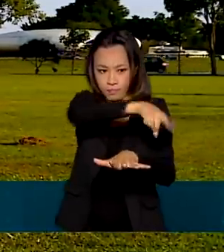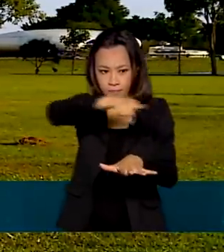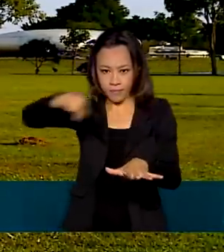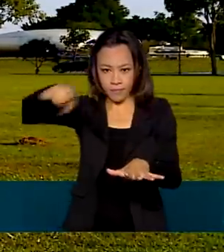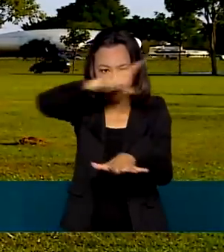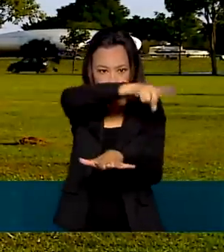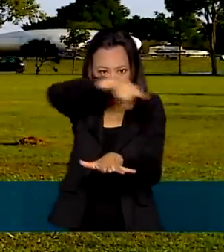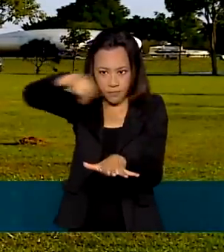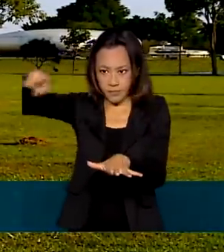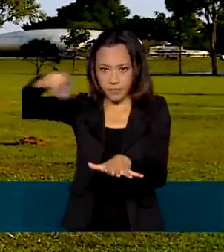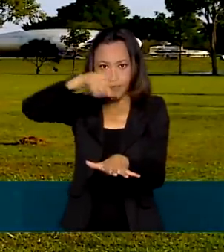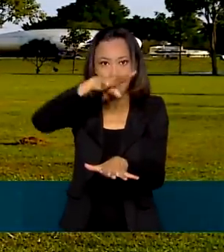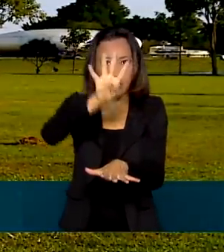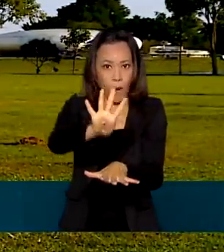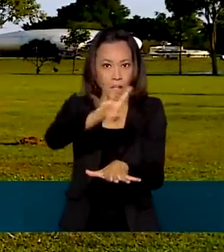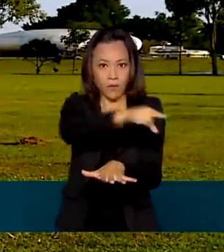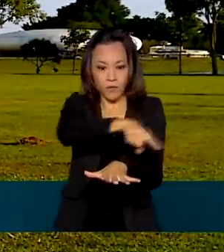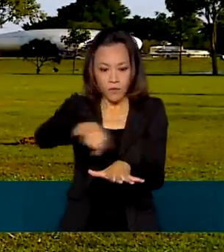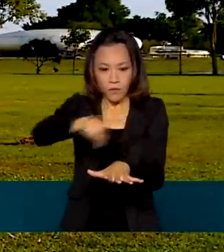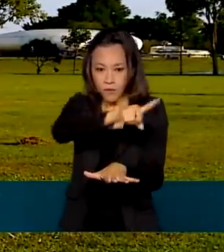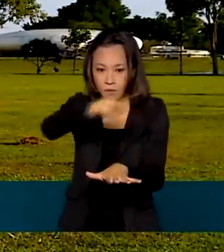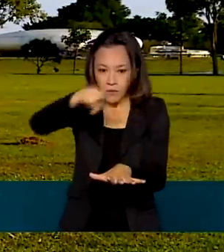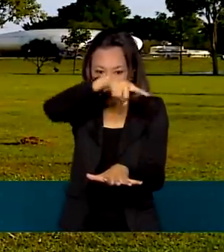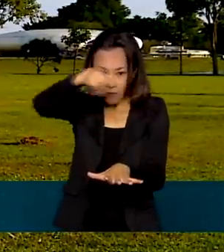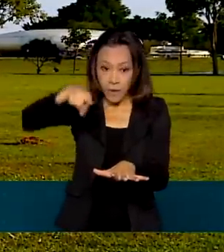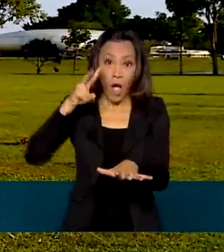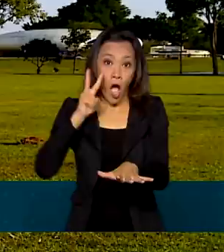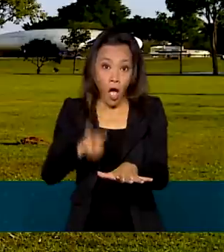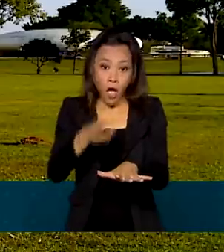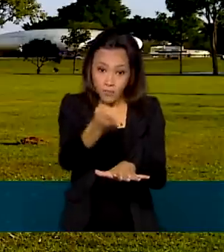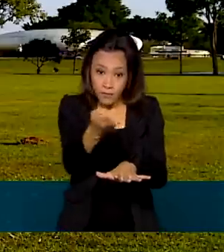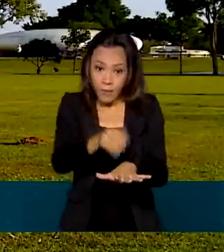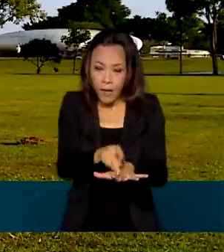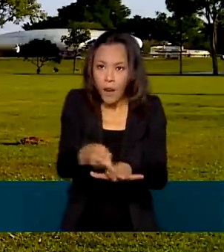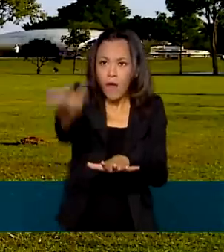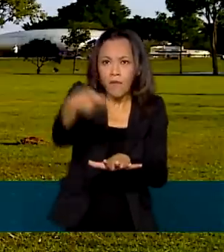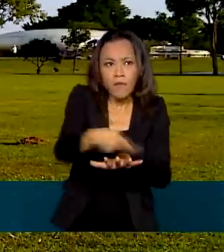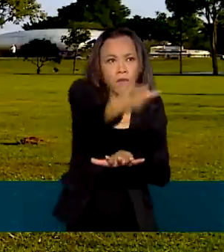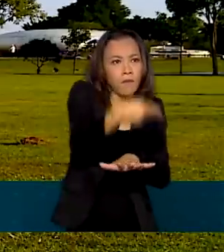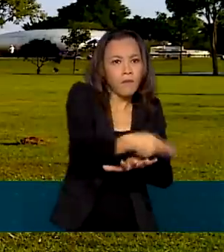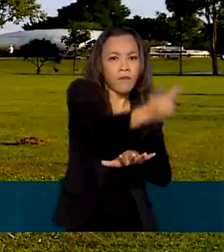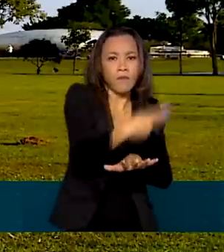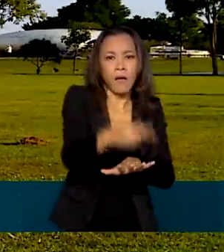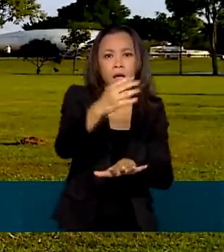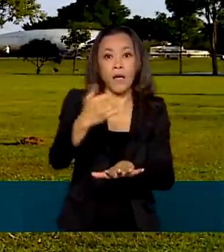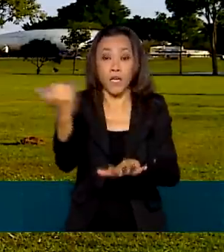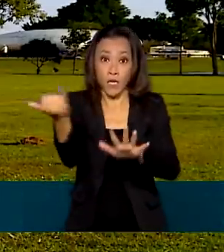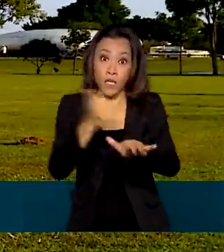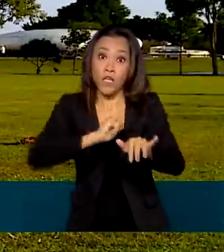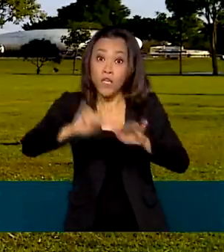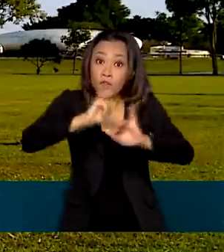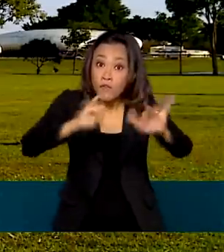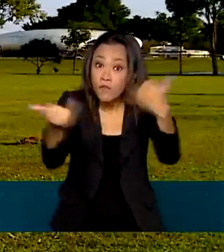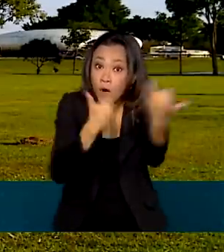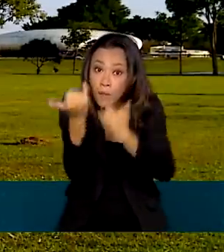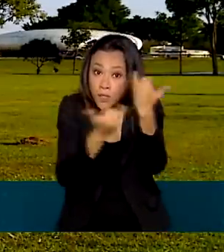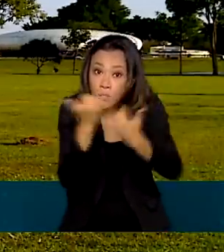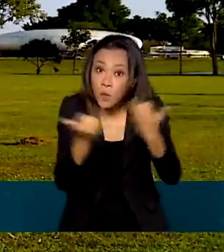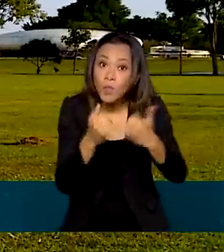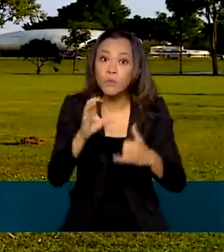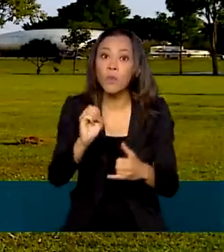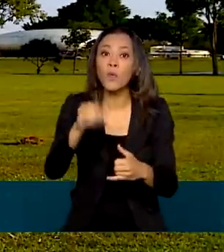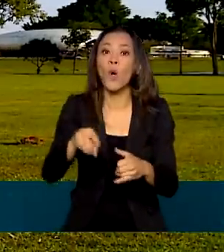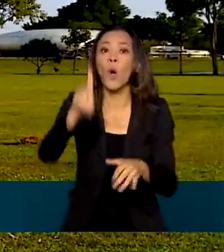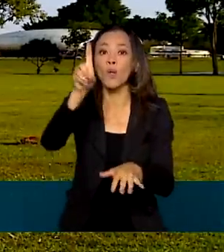faixas formam como uma rodovia no ar, para transportar informações por meio de ondas eletromagnéticas,